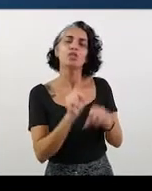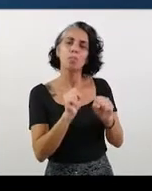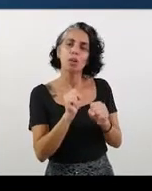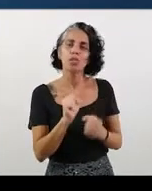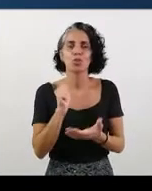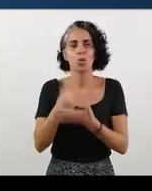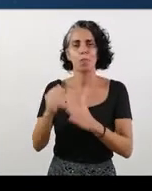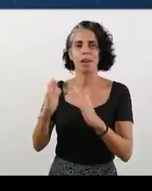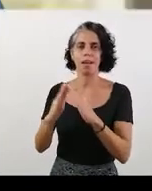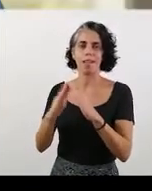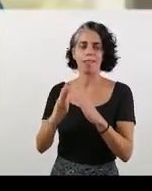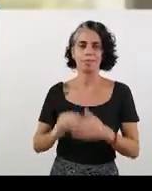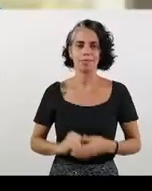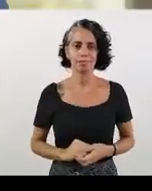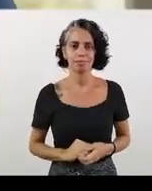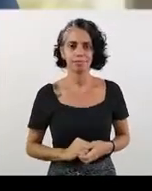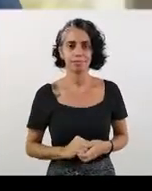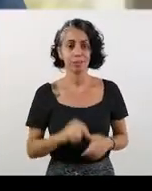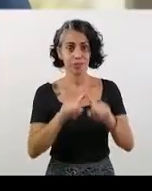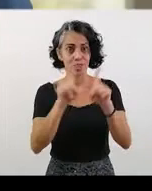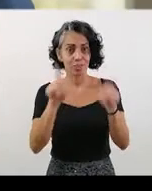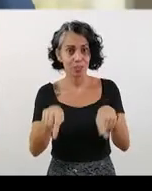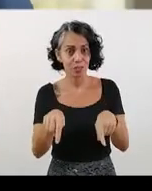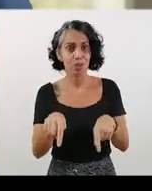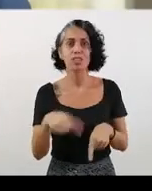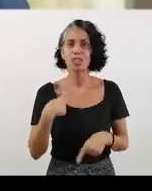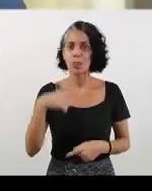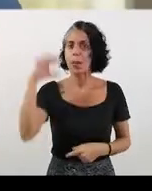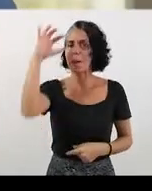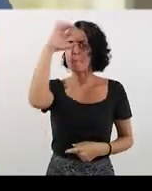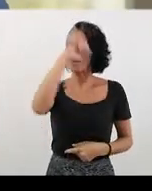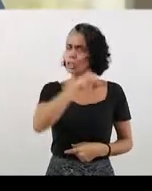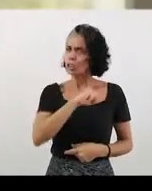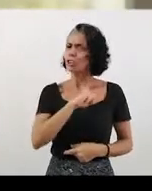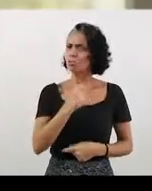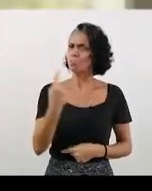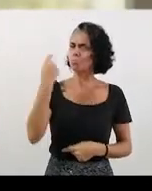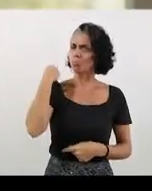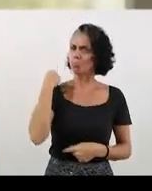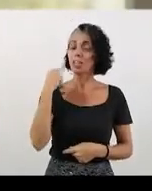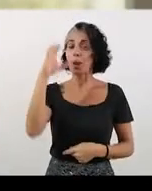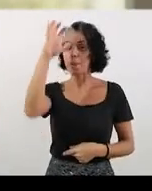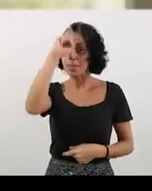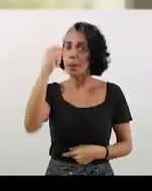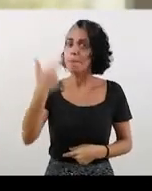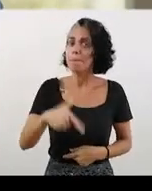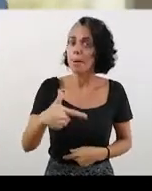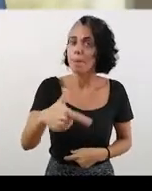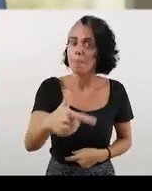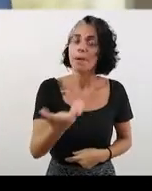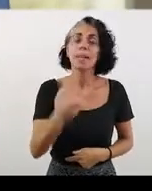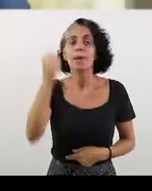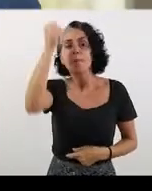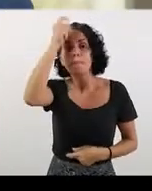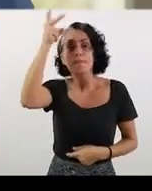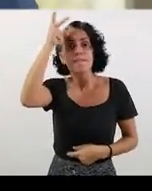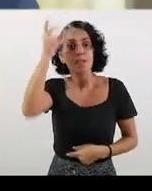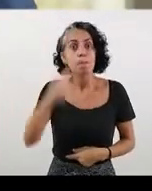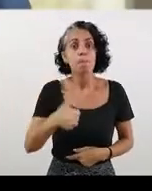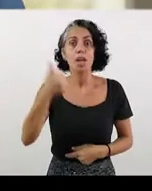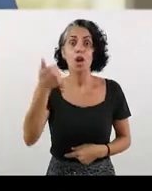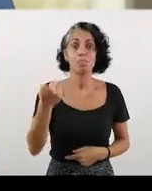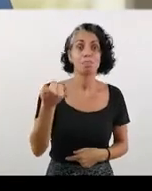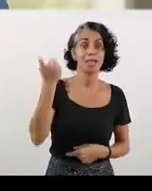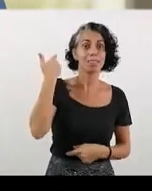primeiro imóvel. Servidores, eu aprendi muito e quero aprender mais com vocês e tornar um prefeito melhor do que já fui